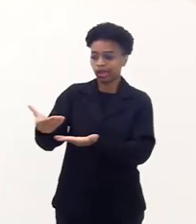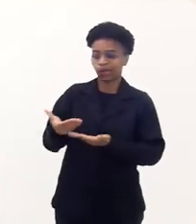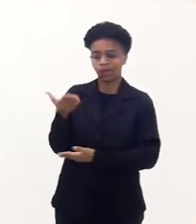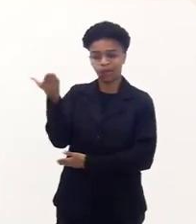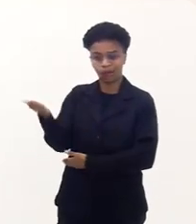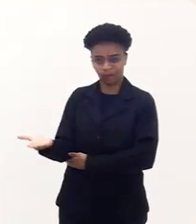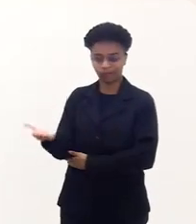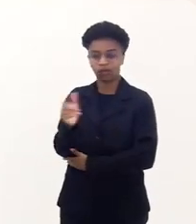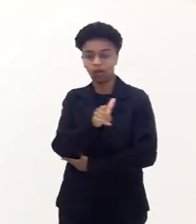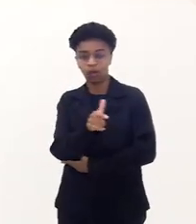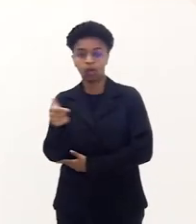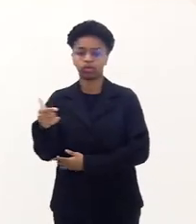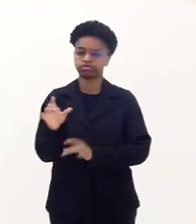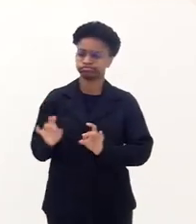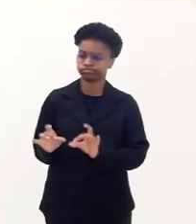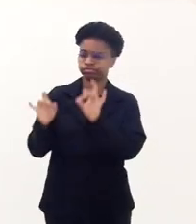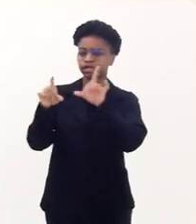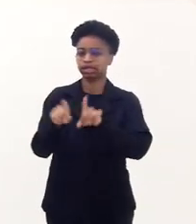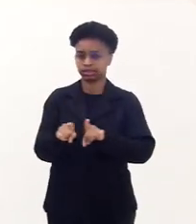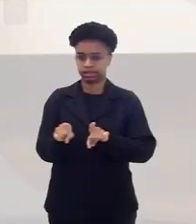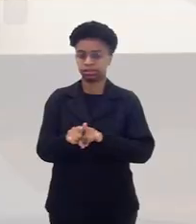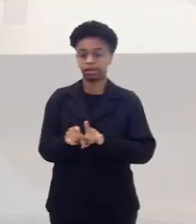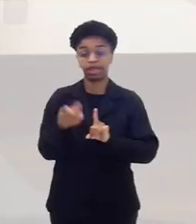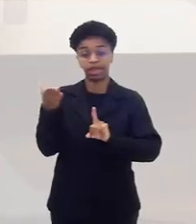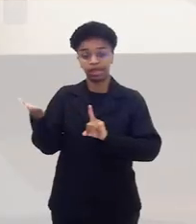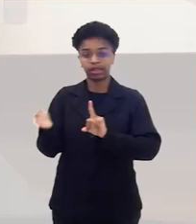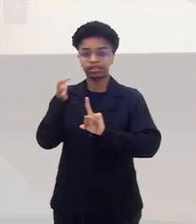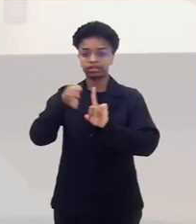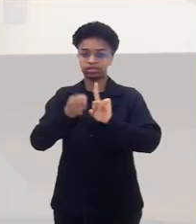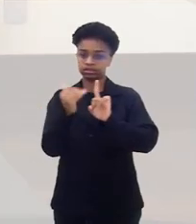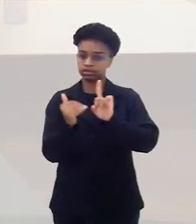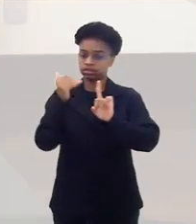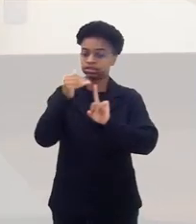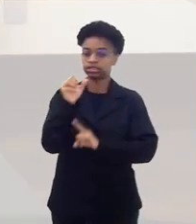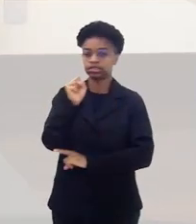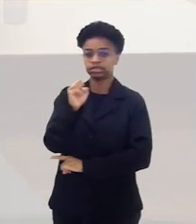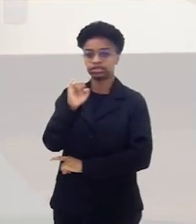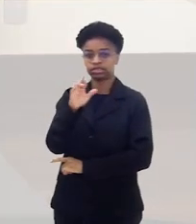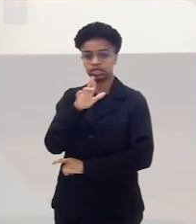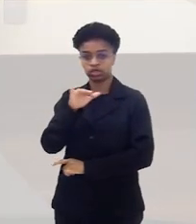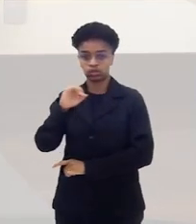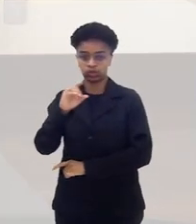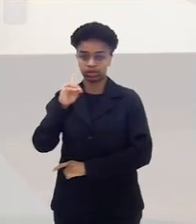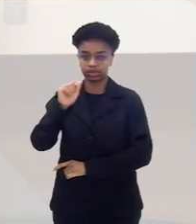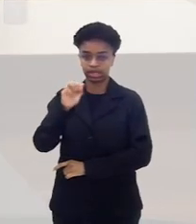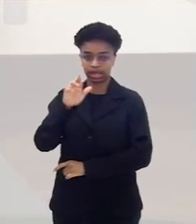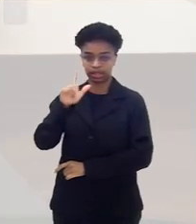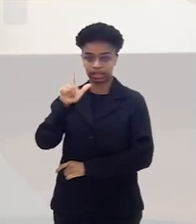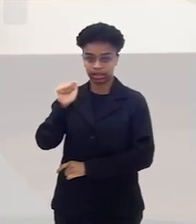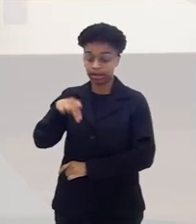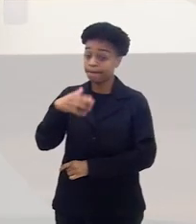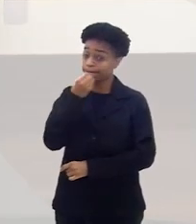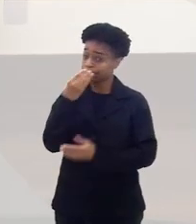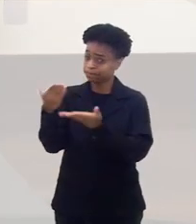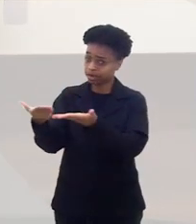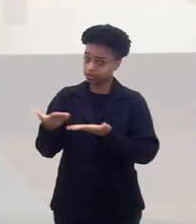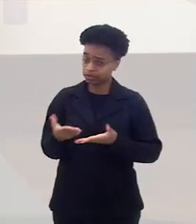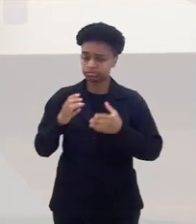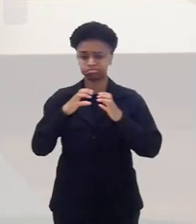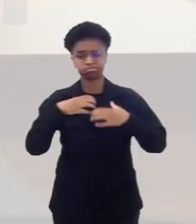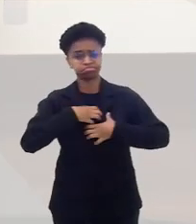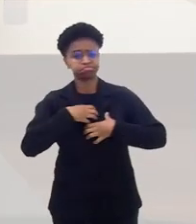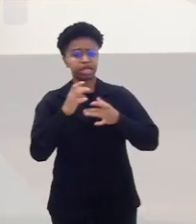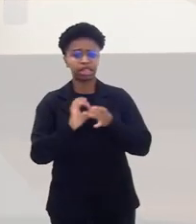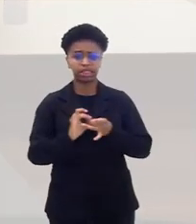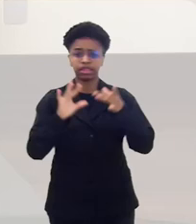outro convidado, um convidado muito especial, que é o desembargador Ciro Darlan. Ciro, seja bem-vindo ao nosso programa. Fique à